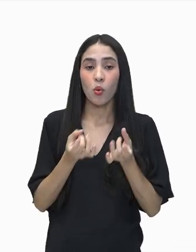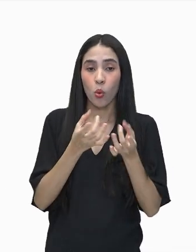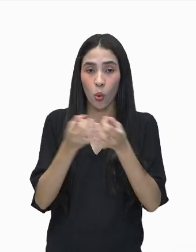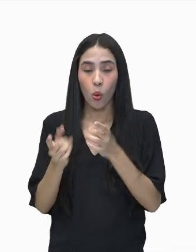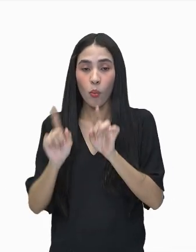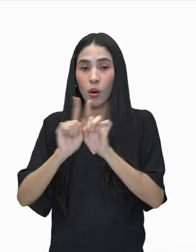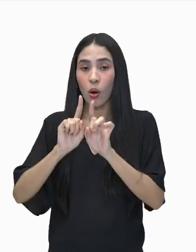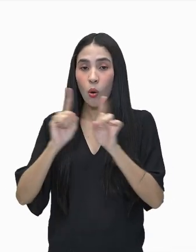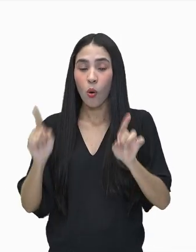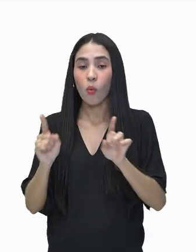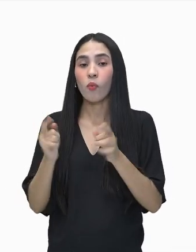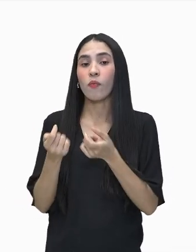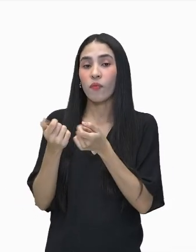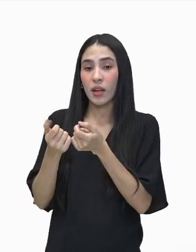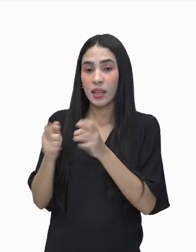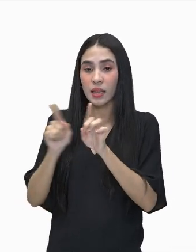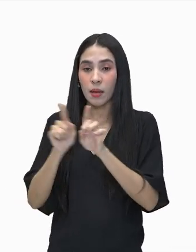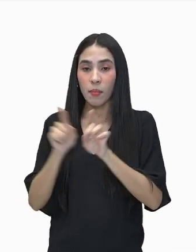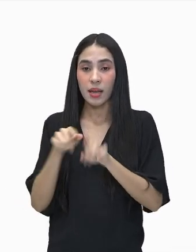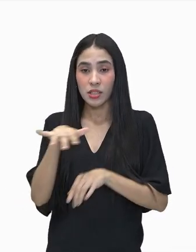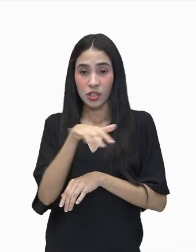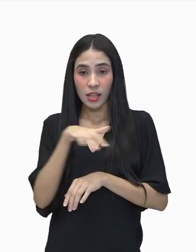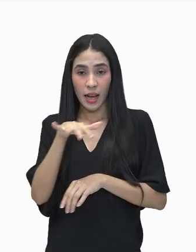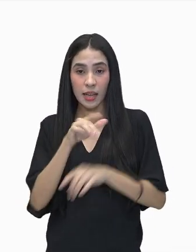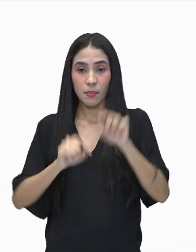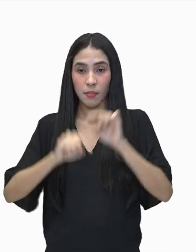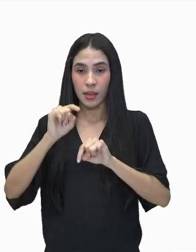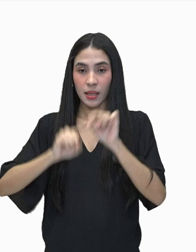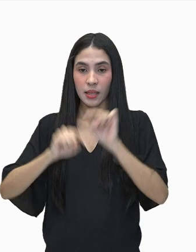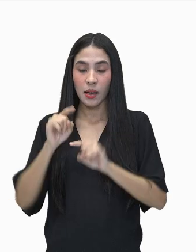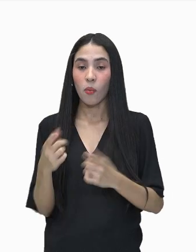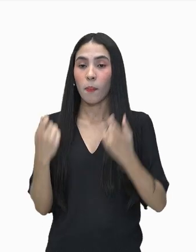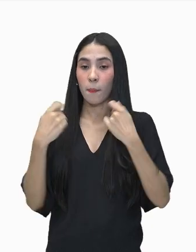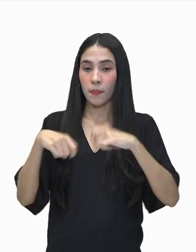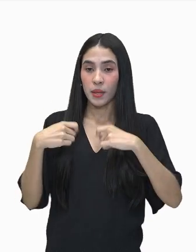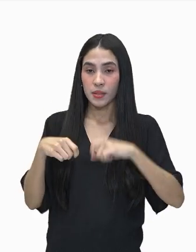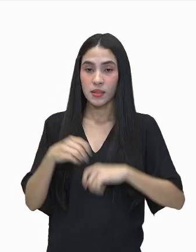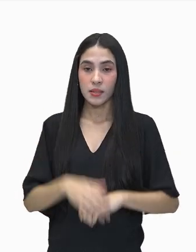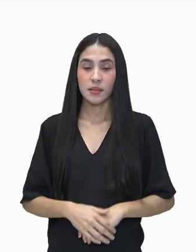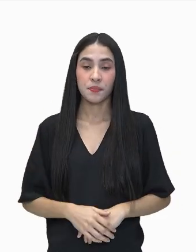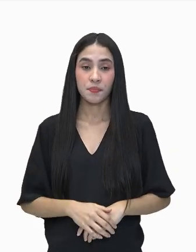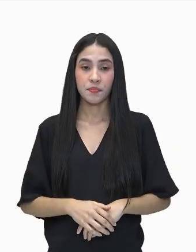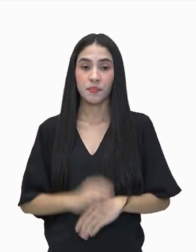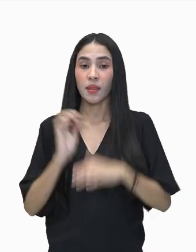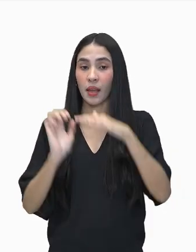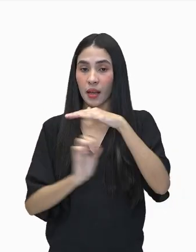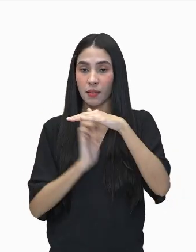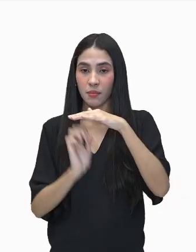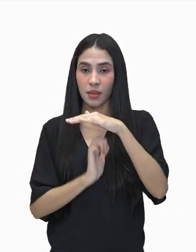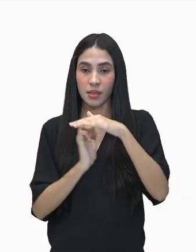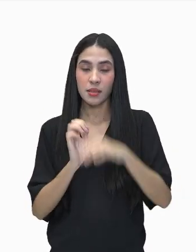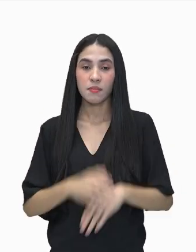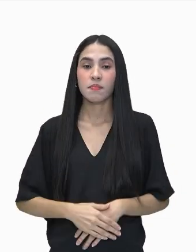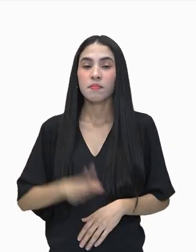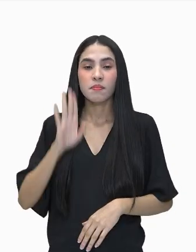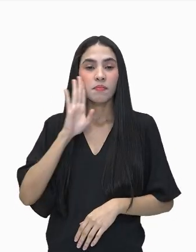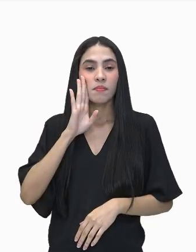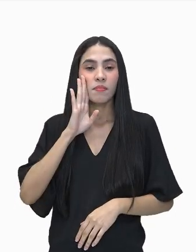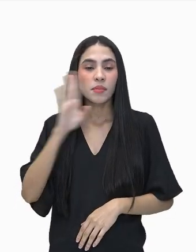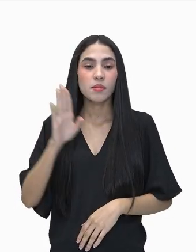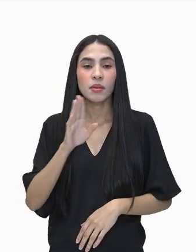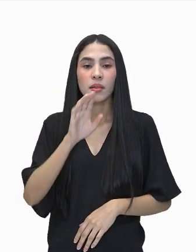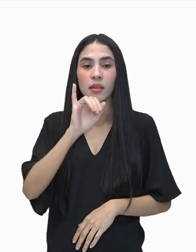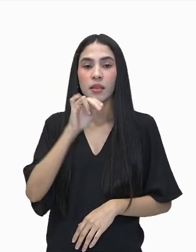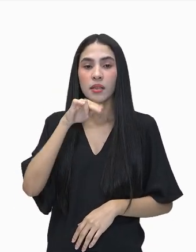exportação do que precisa essa indústria, especialmente em importação,